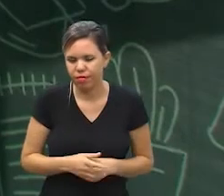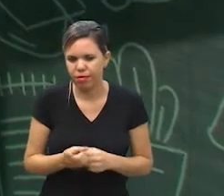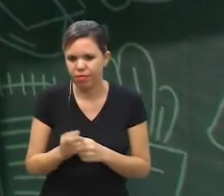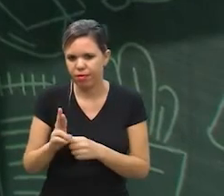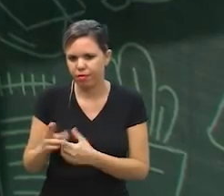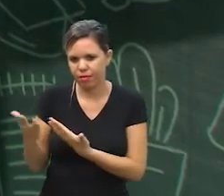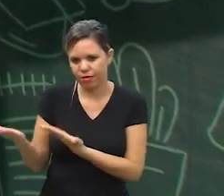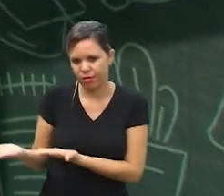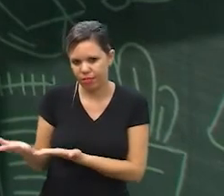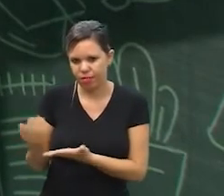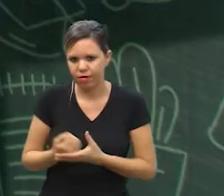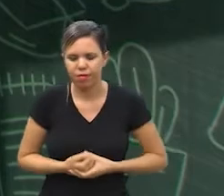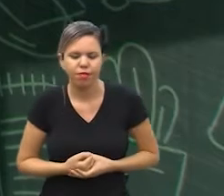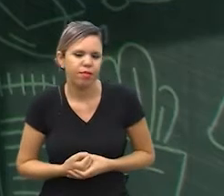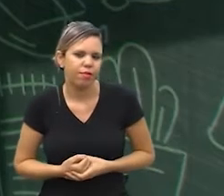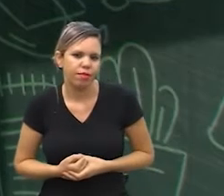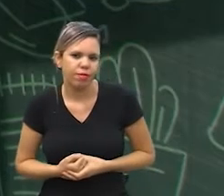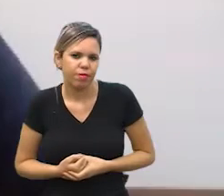viu doutora Adriana